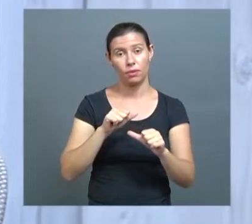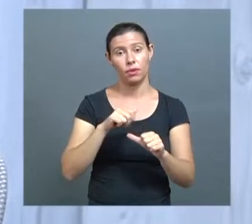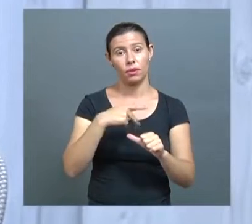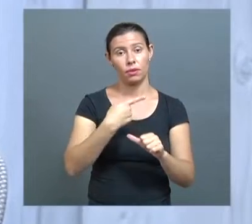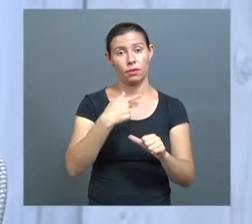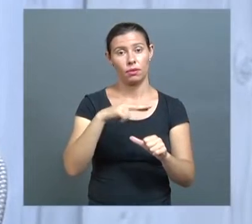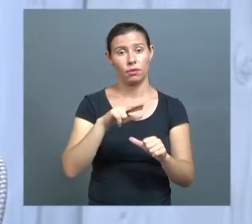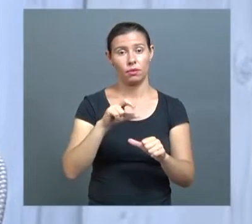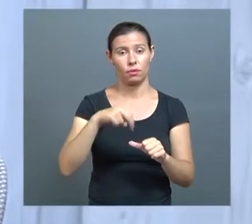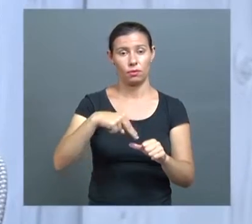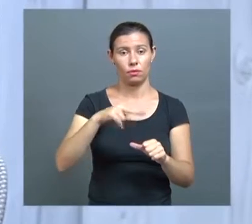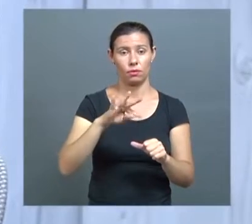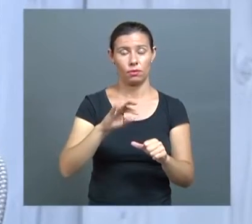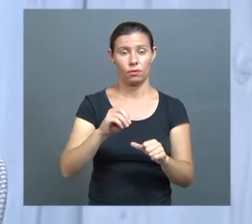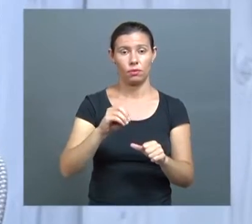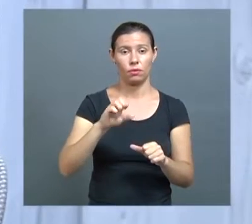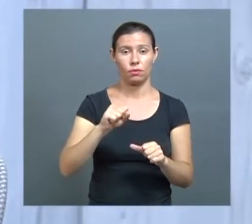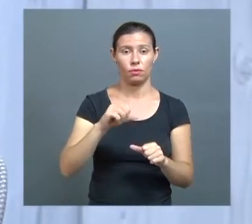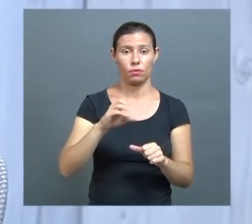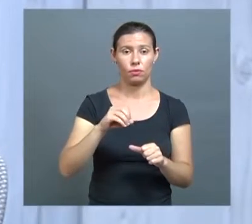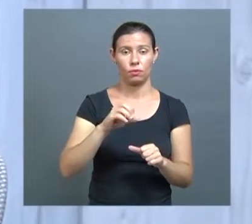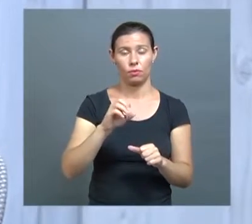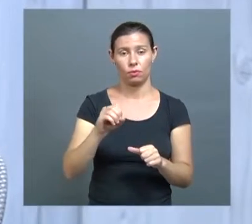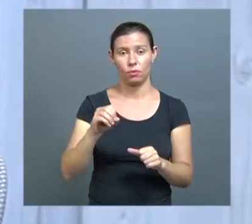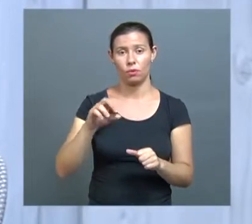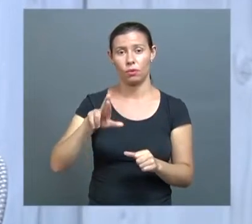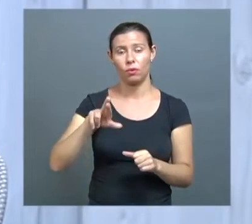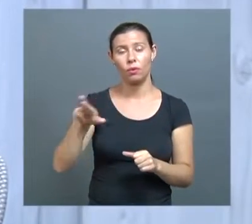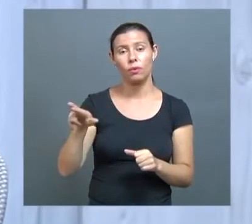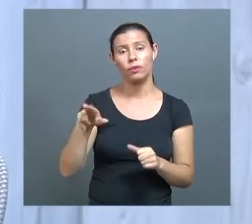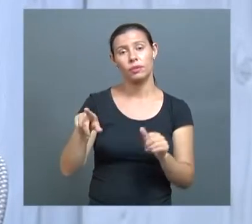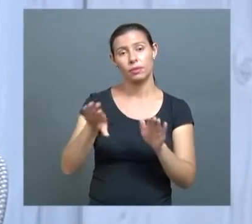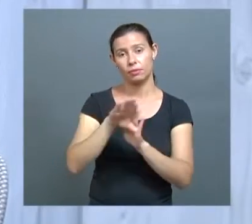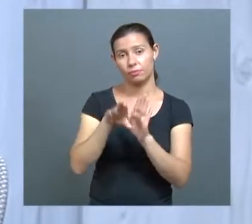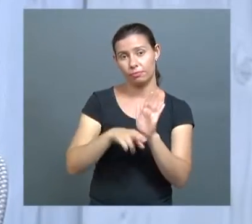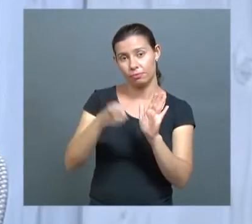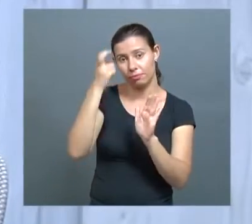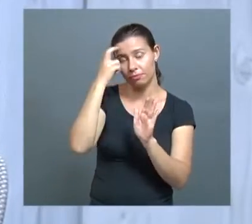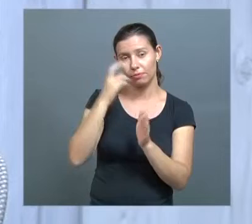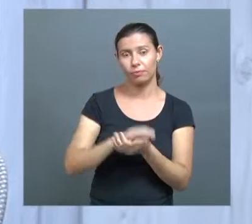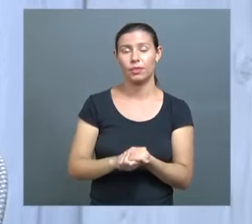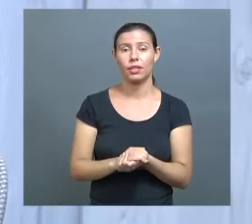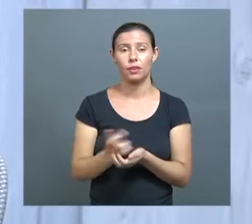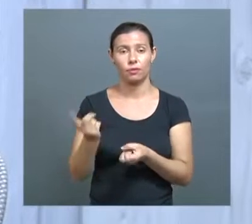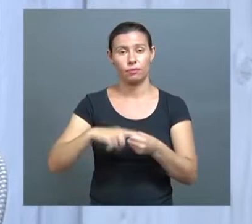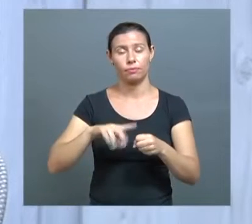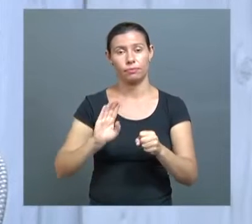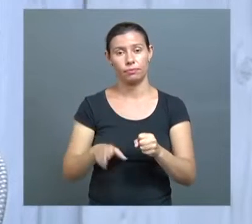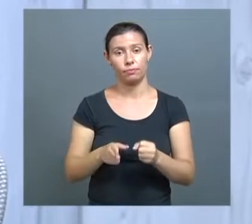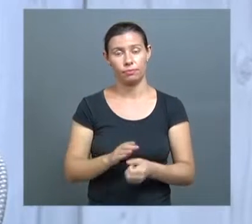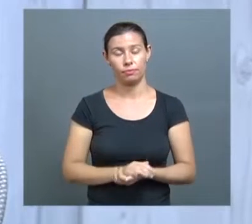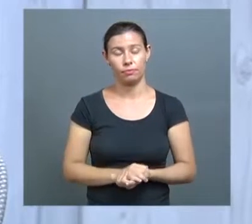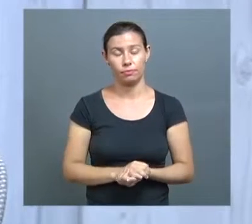-socorro odontológico da UFU e ainda tem as dicas da nossa agenda cultural. Não sai daí, nós voltamos já.